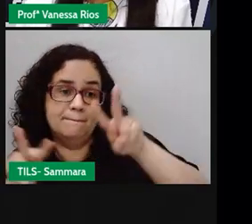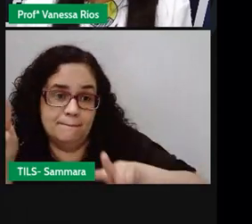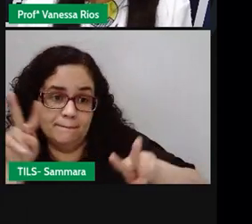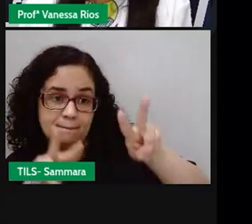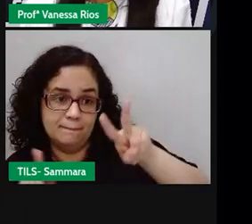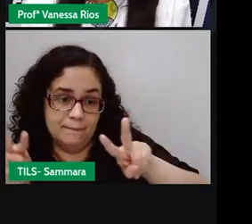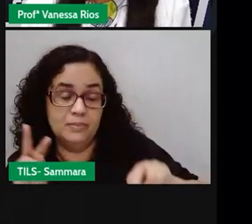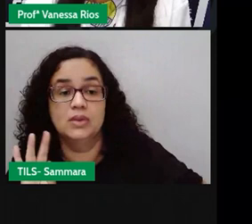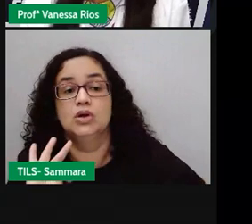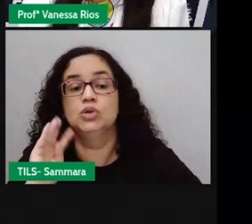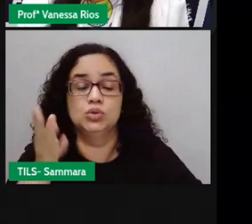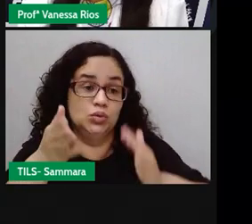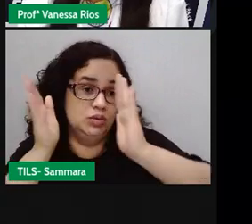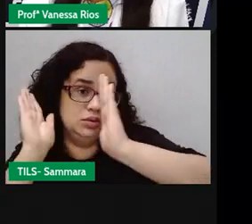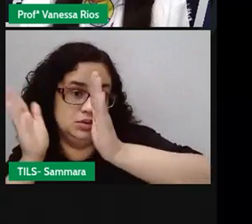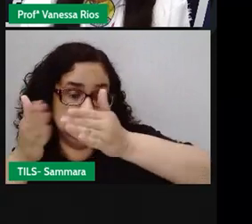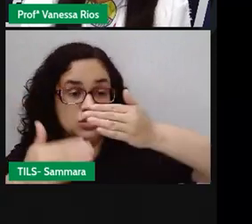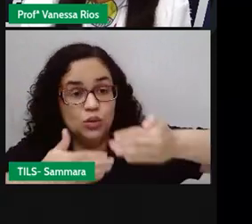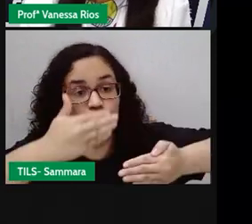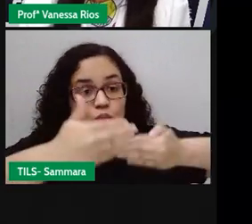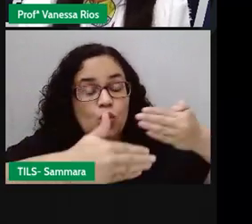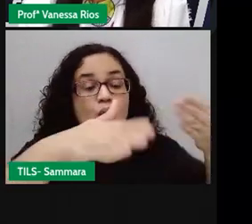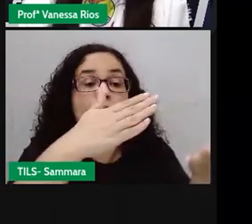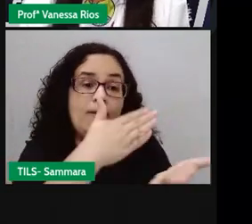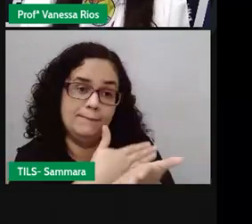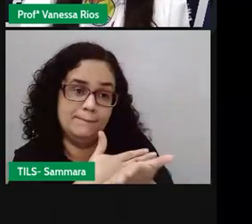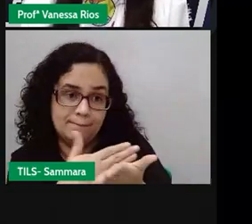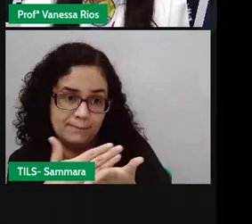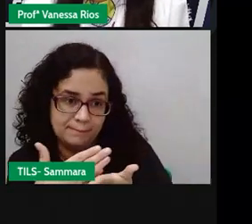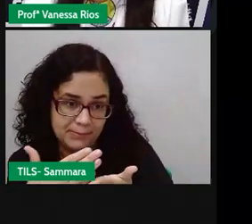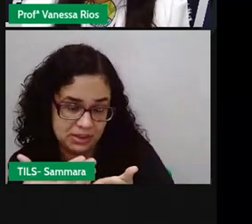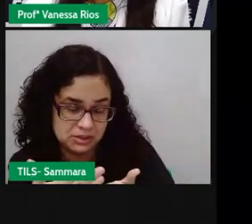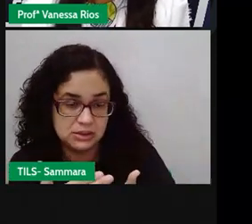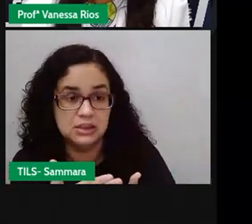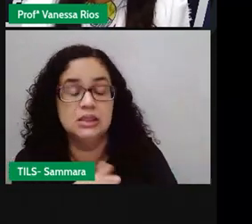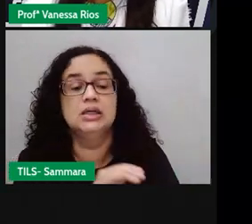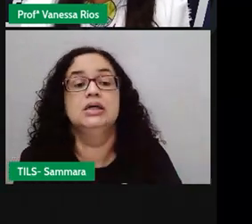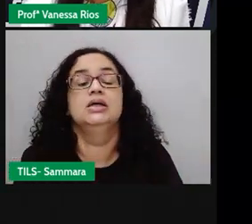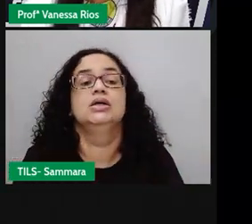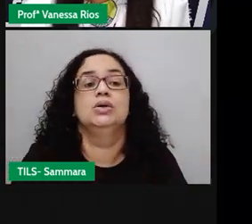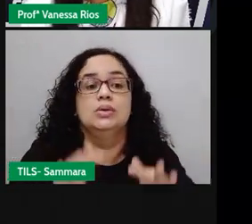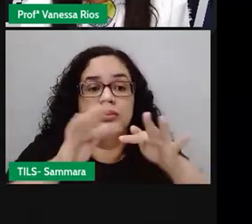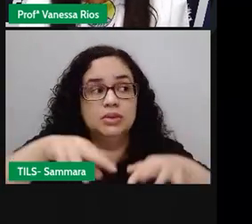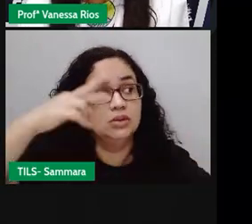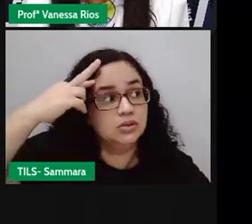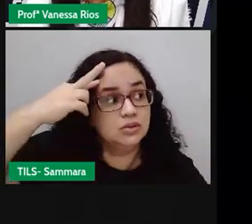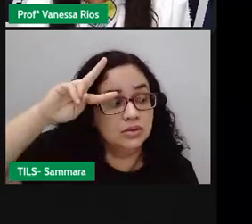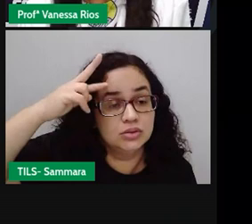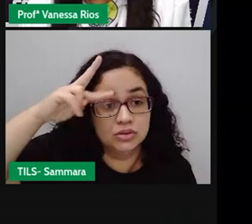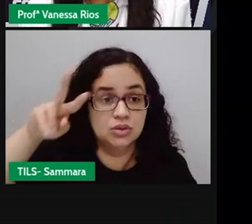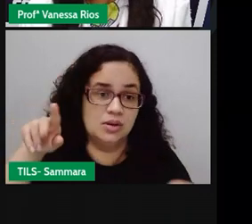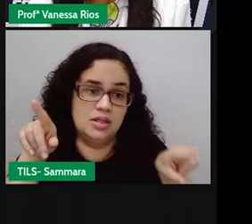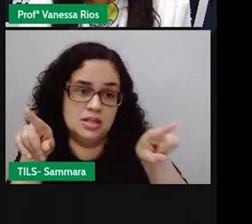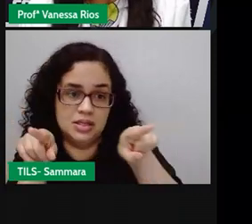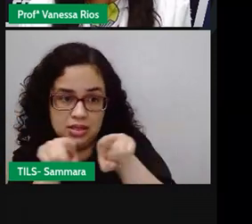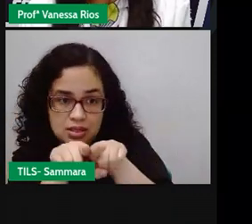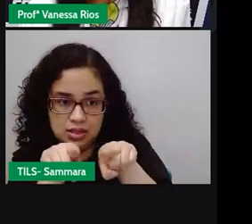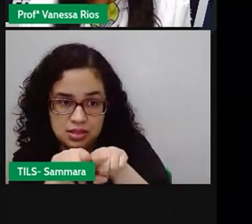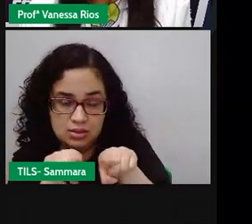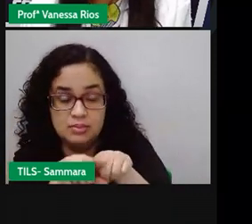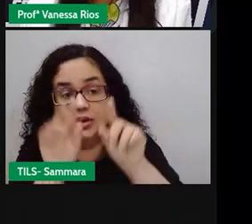toda essa trajetória de começar, de ter algo que acontece no meio da história e também de ter a